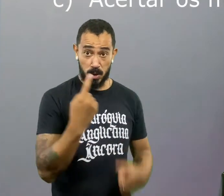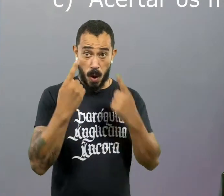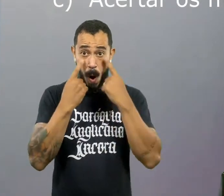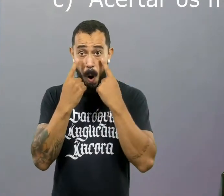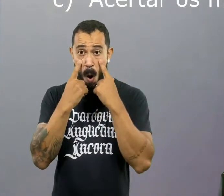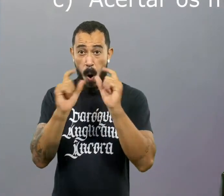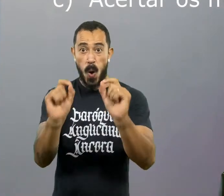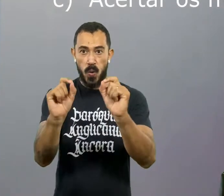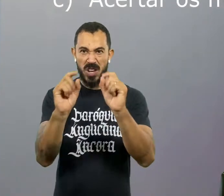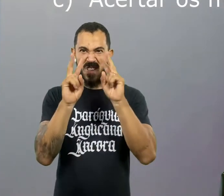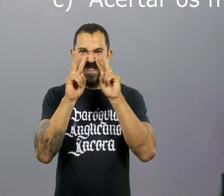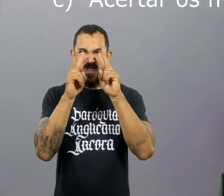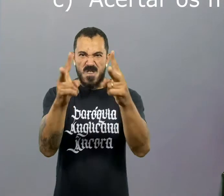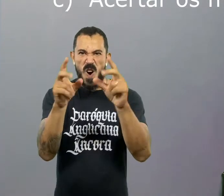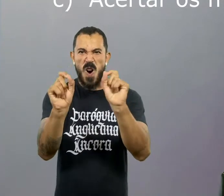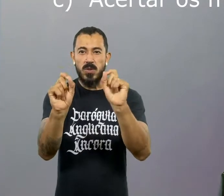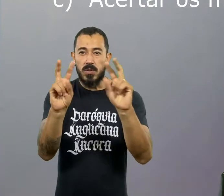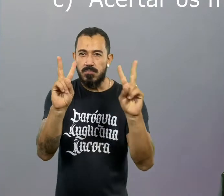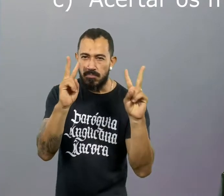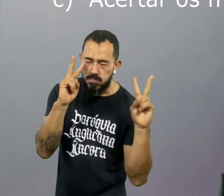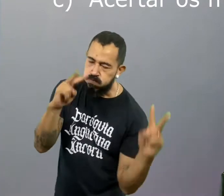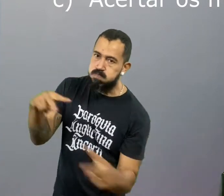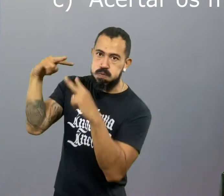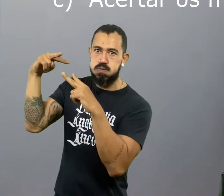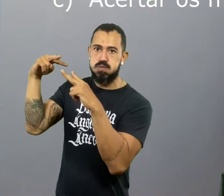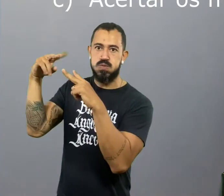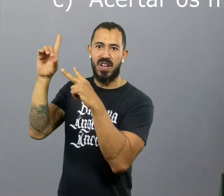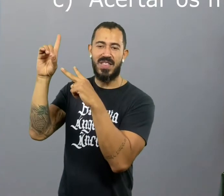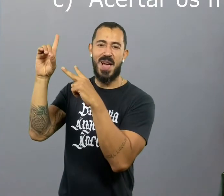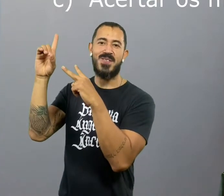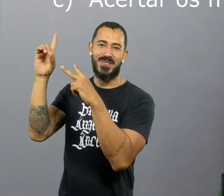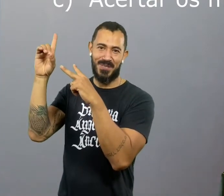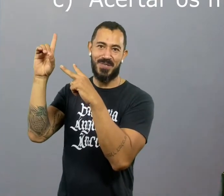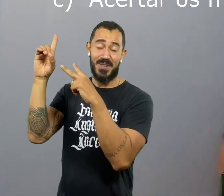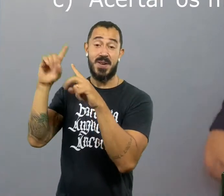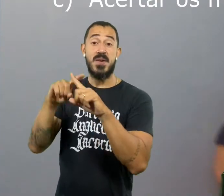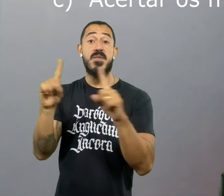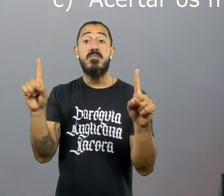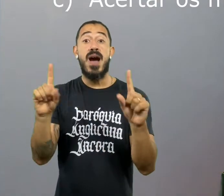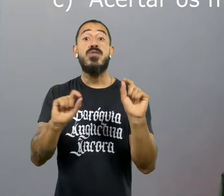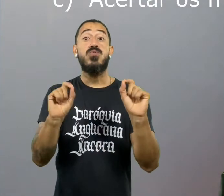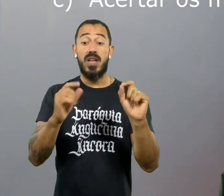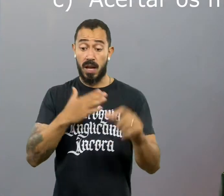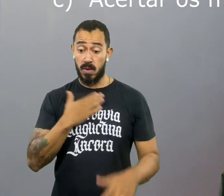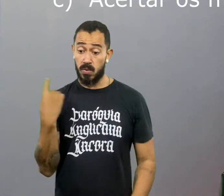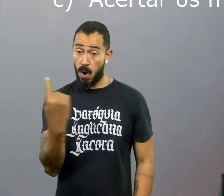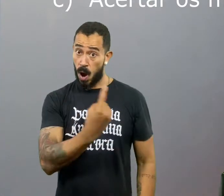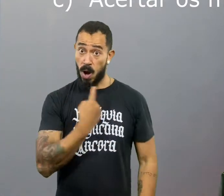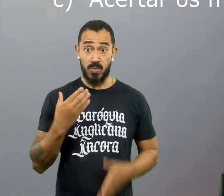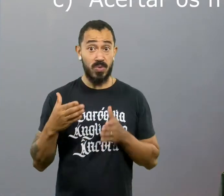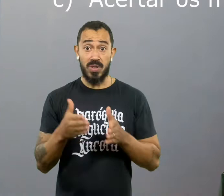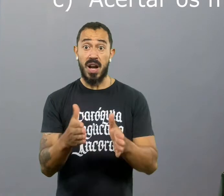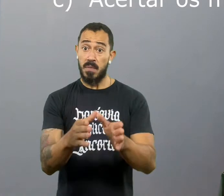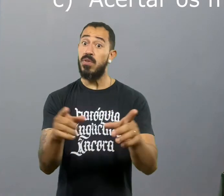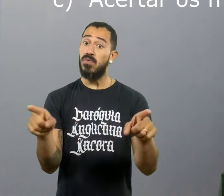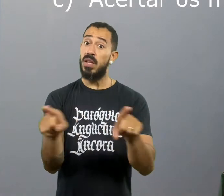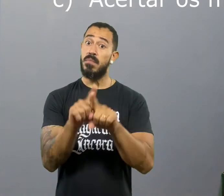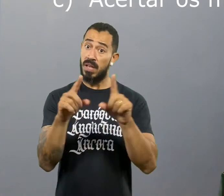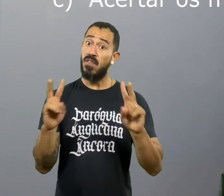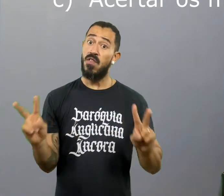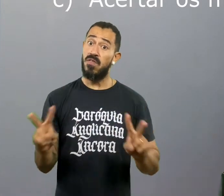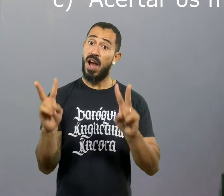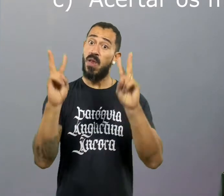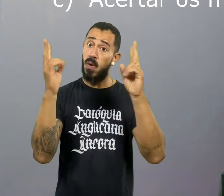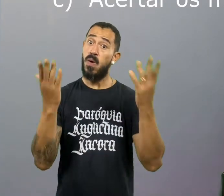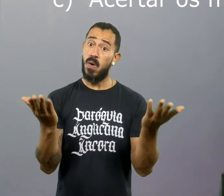fixos. Mas o caminho e o processo e o meio também tem valor. Por exemplo, o Senhor poderia ter